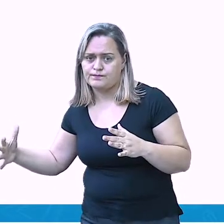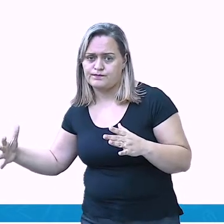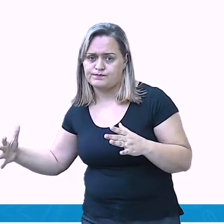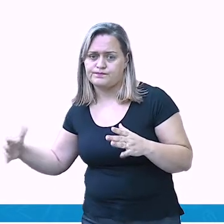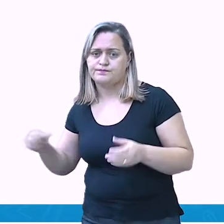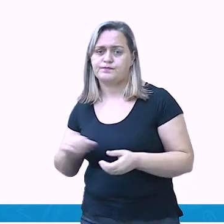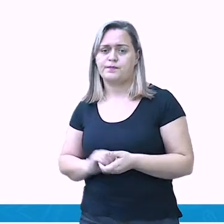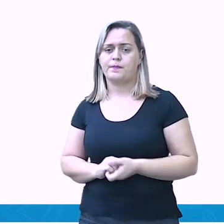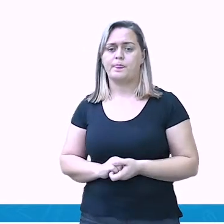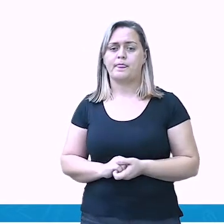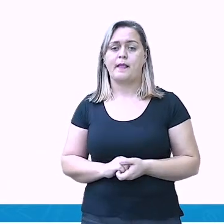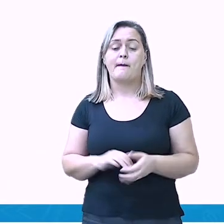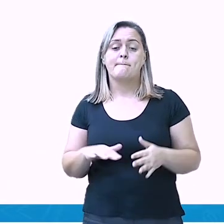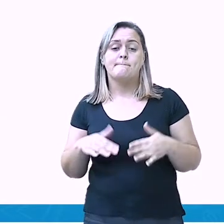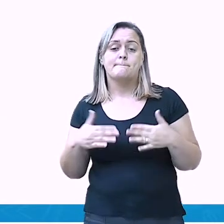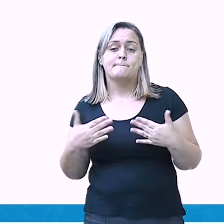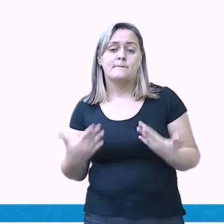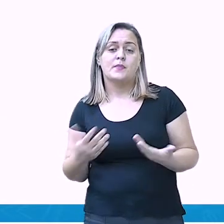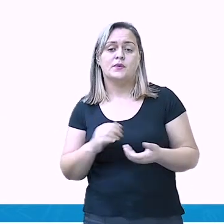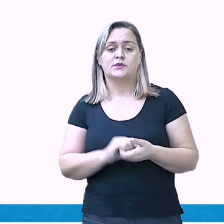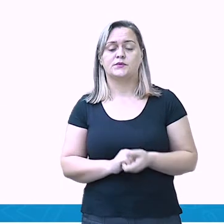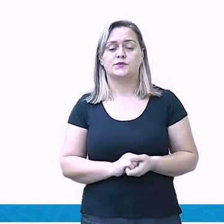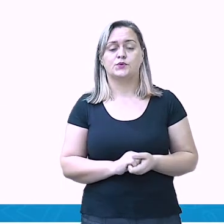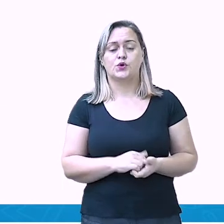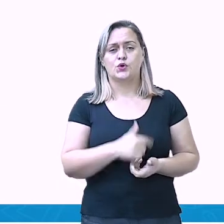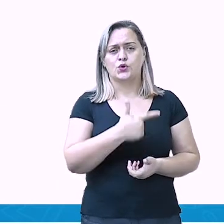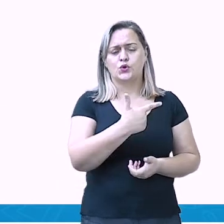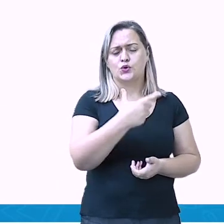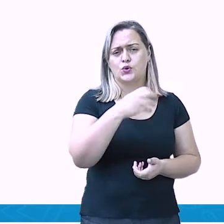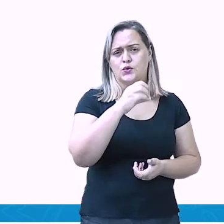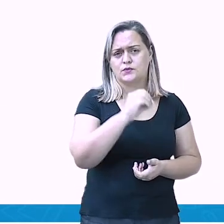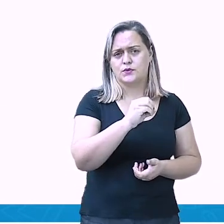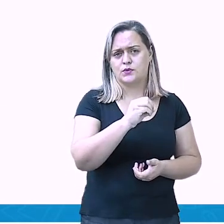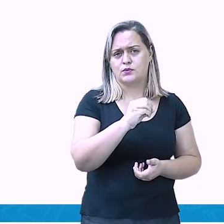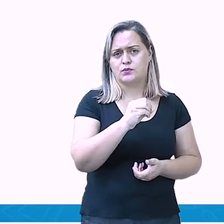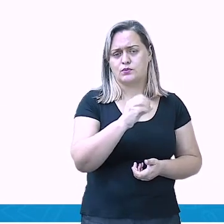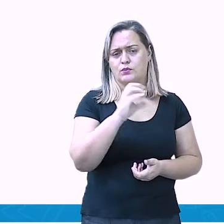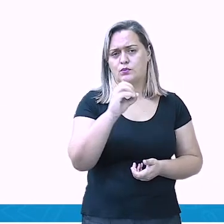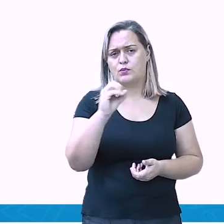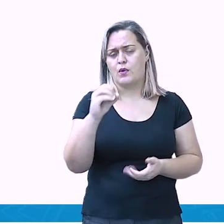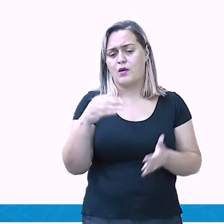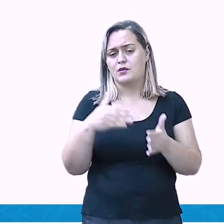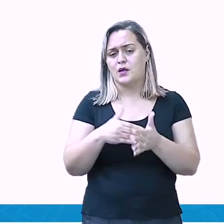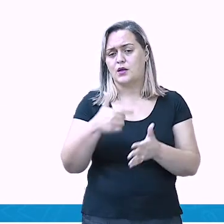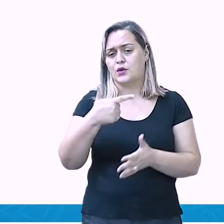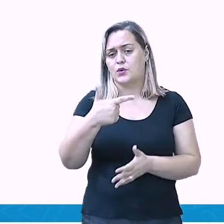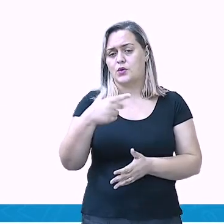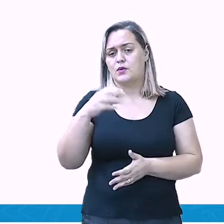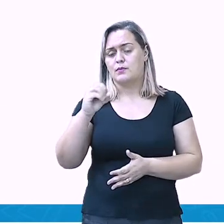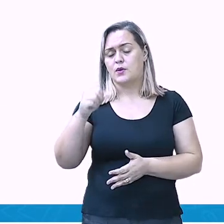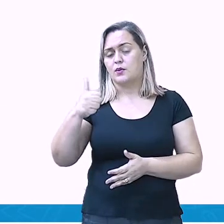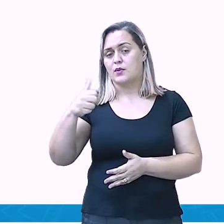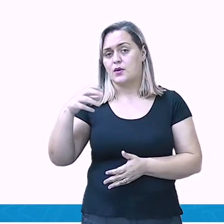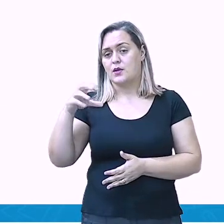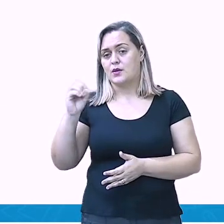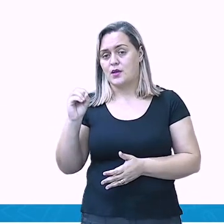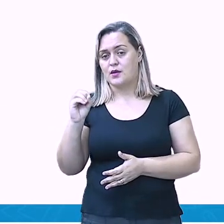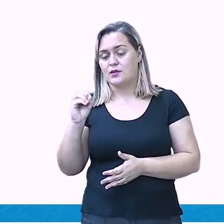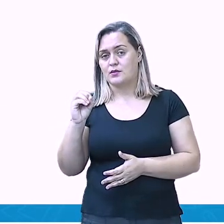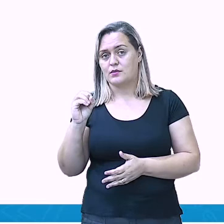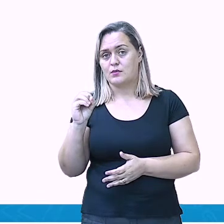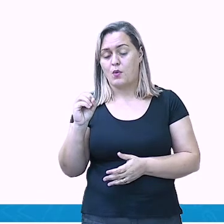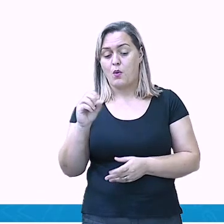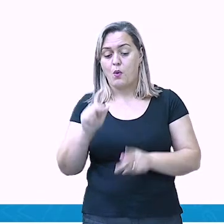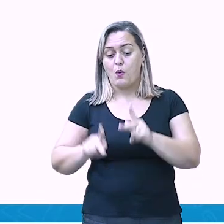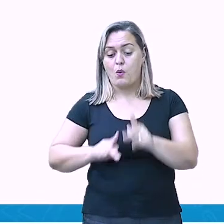era urbana. E em 2000 a 2010, a população urbana era predominante.